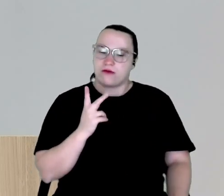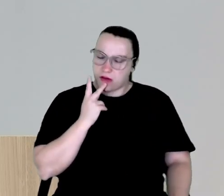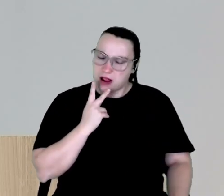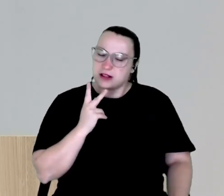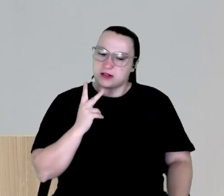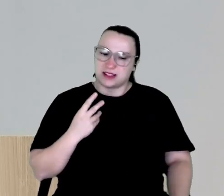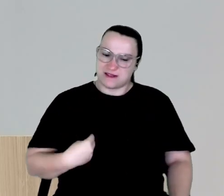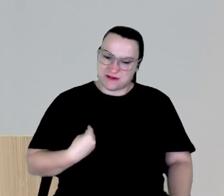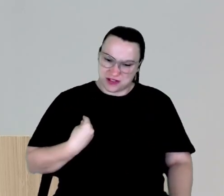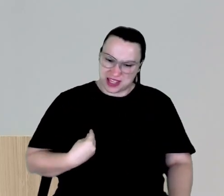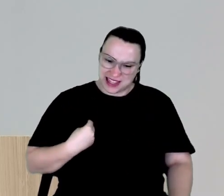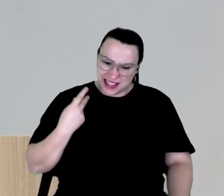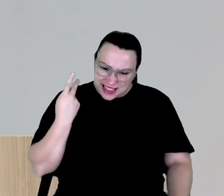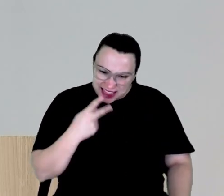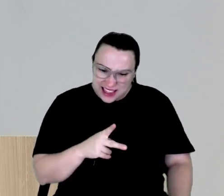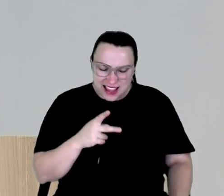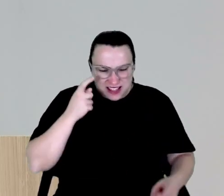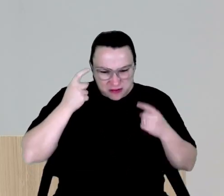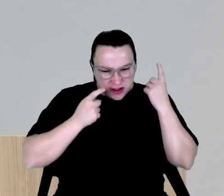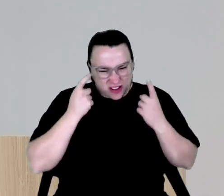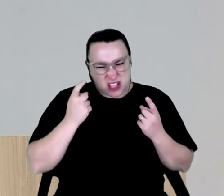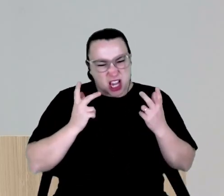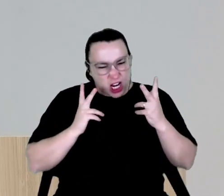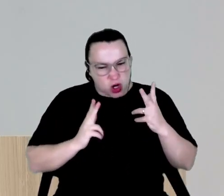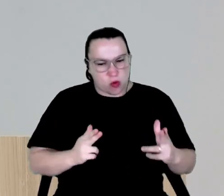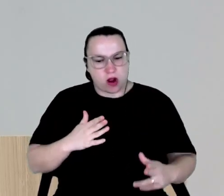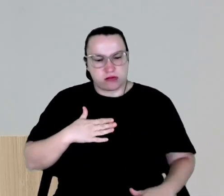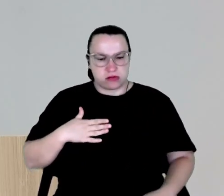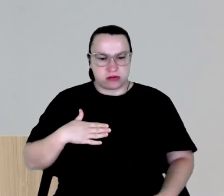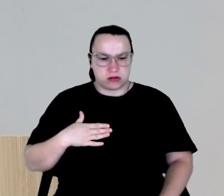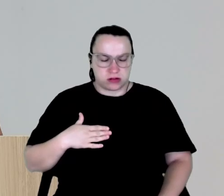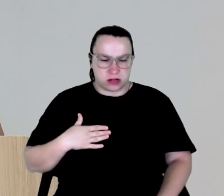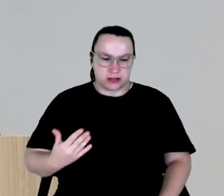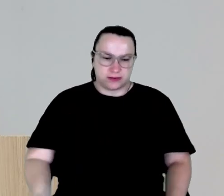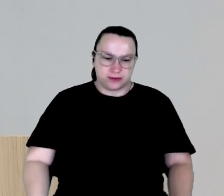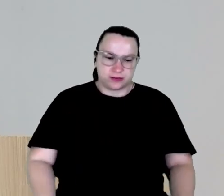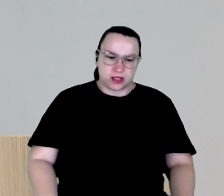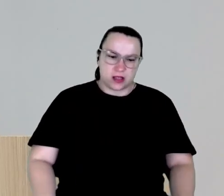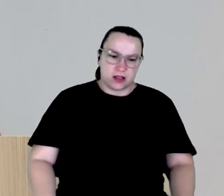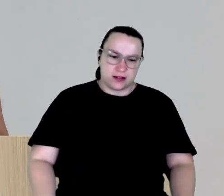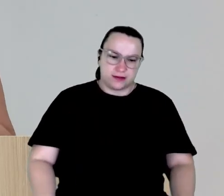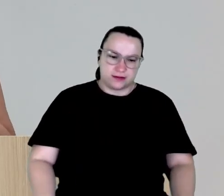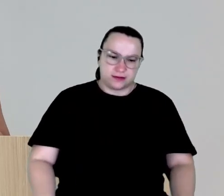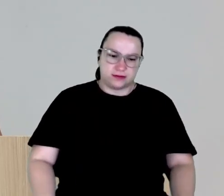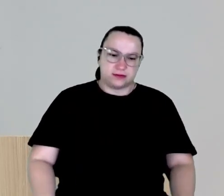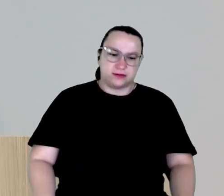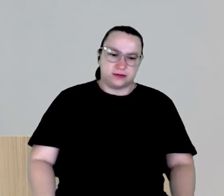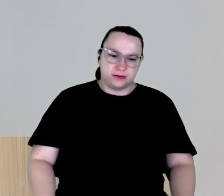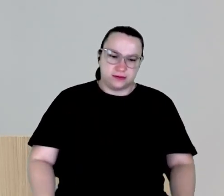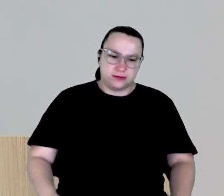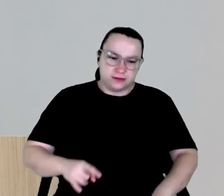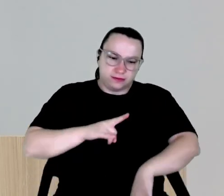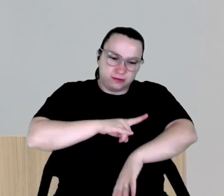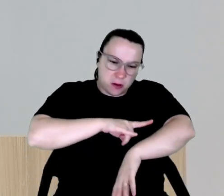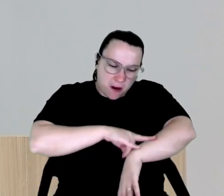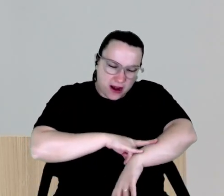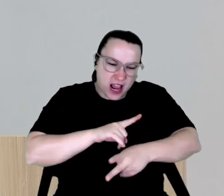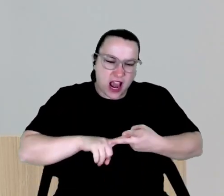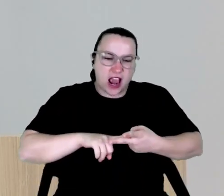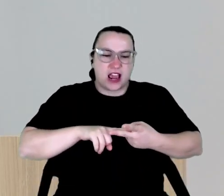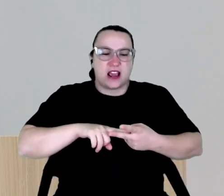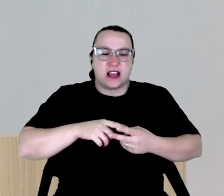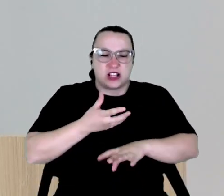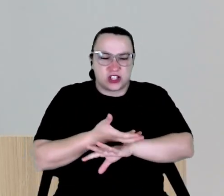vida dele. Assim como eu faço. Que eu não me importo, que meu jardim de inverno tem cachorro, meu banheiro também tem. Muitas